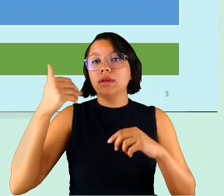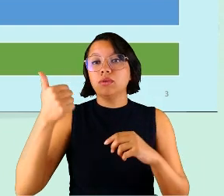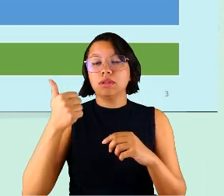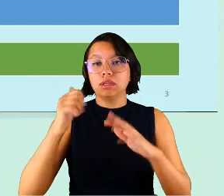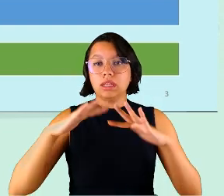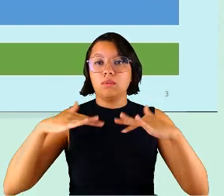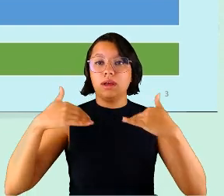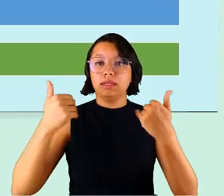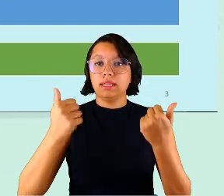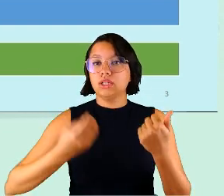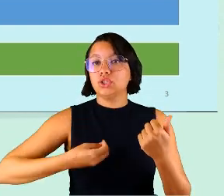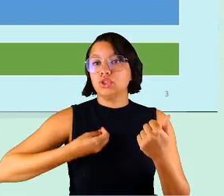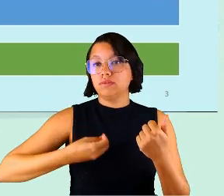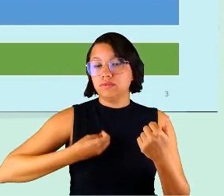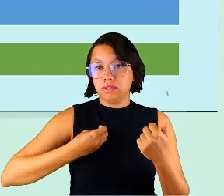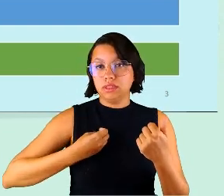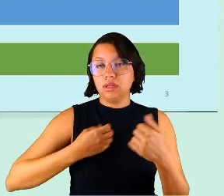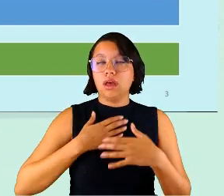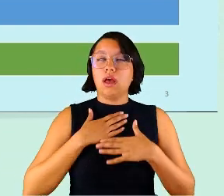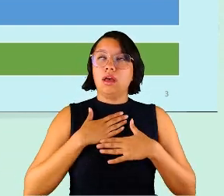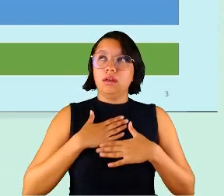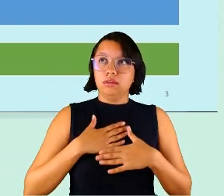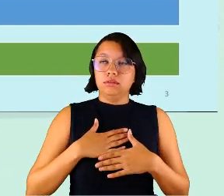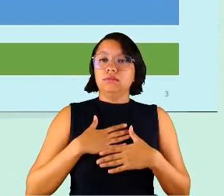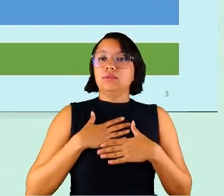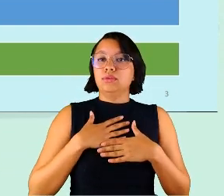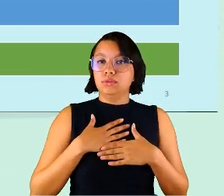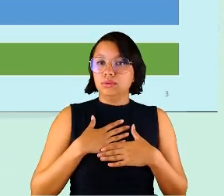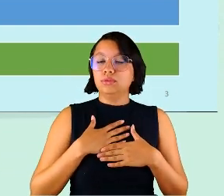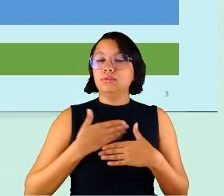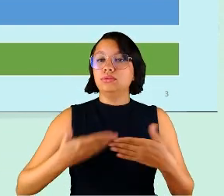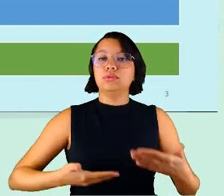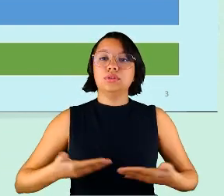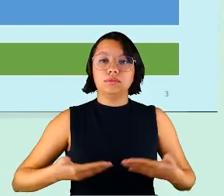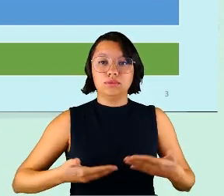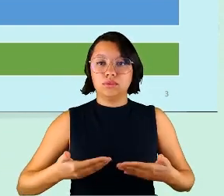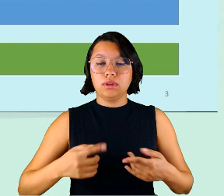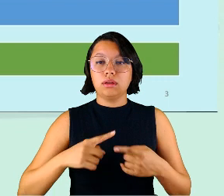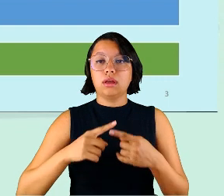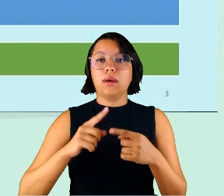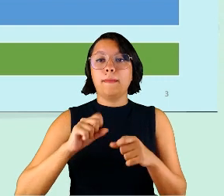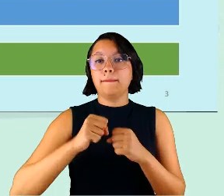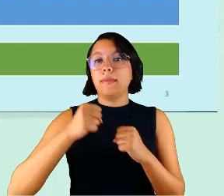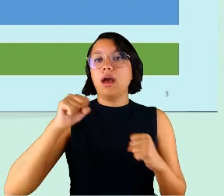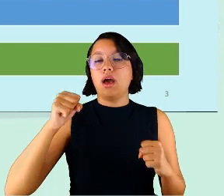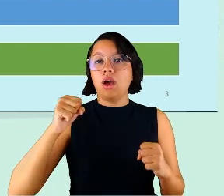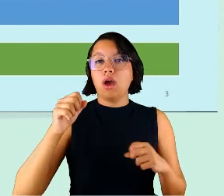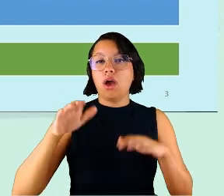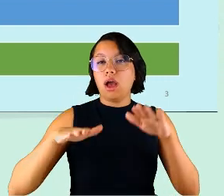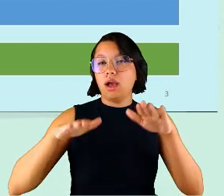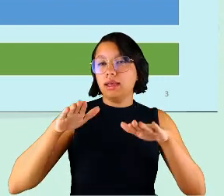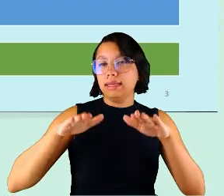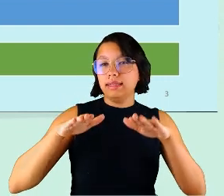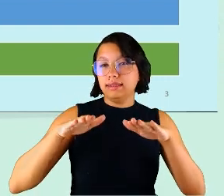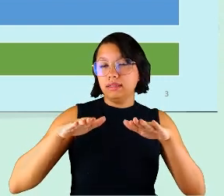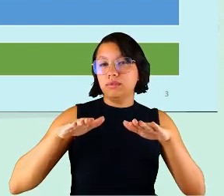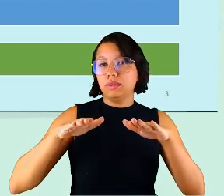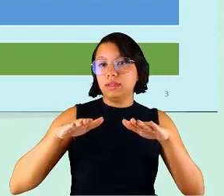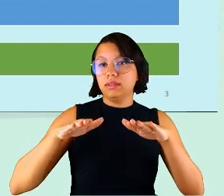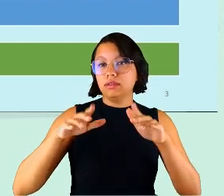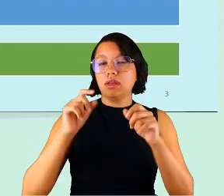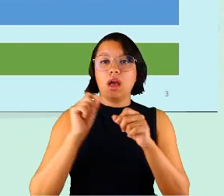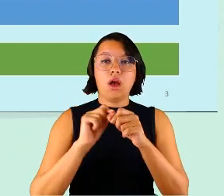da qualidade de vida e do bem-estar dos servidores, maior equilíbrio entre os afazeres